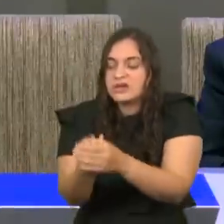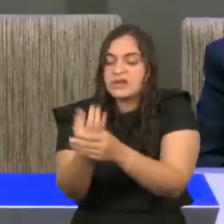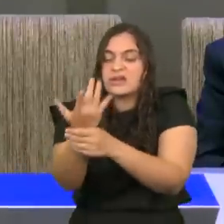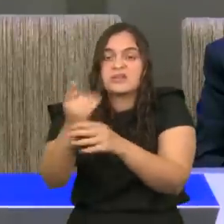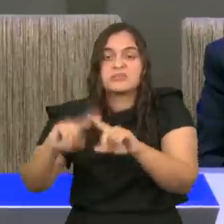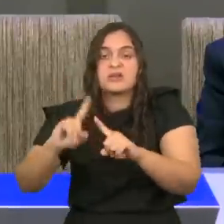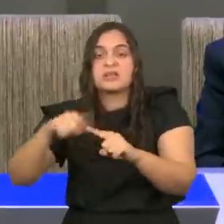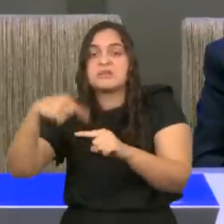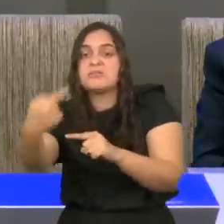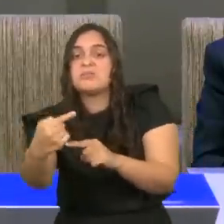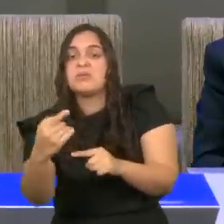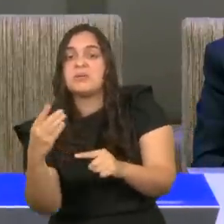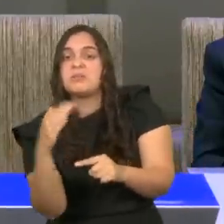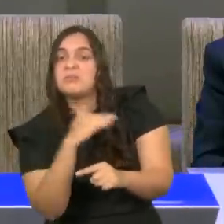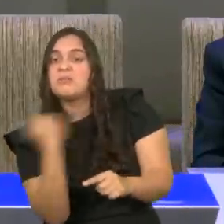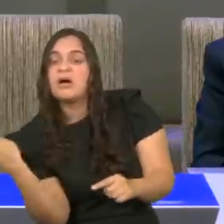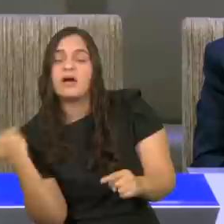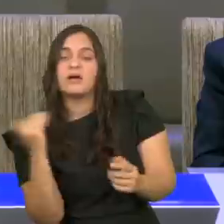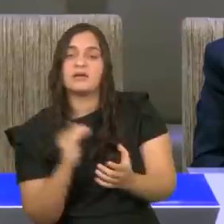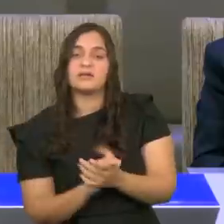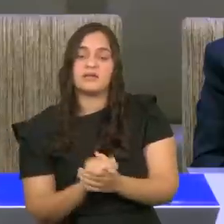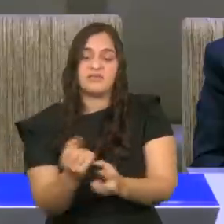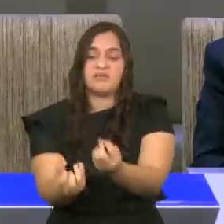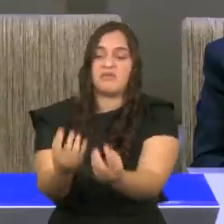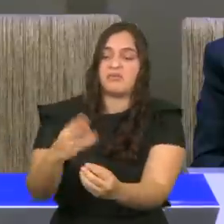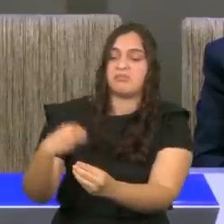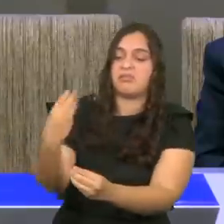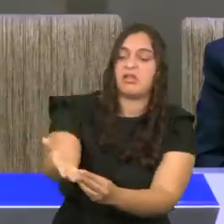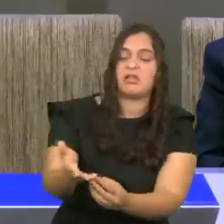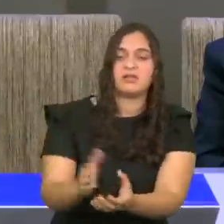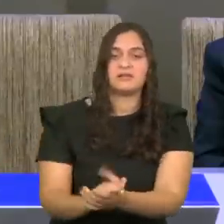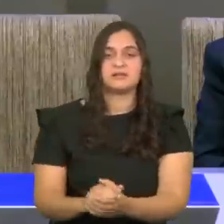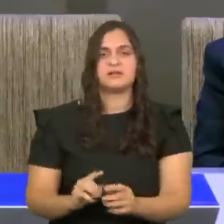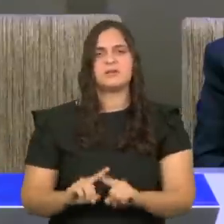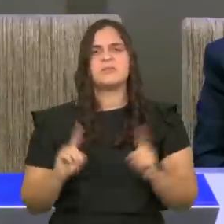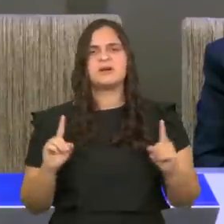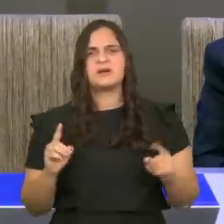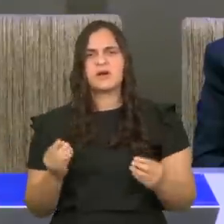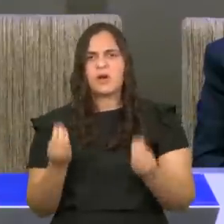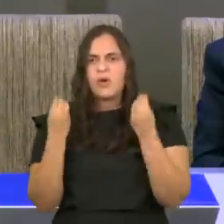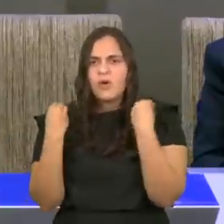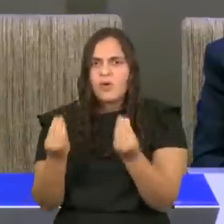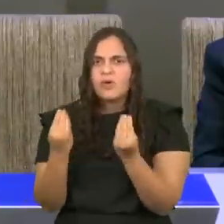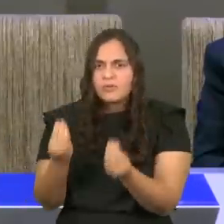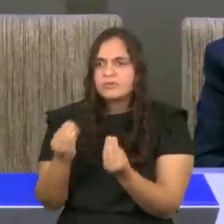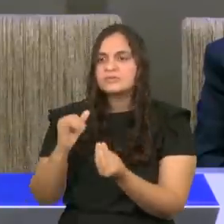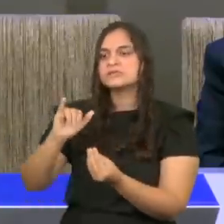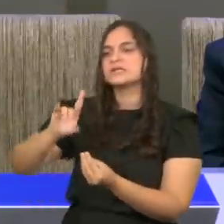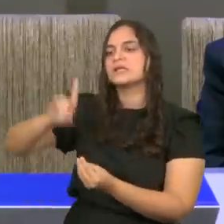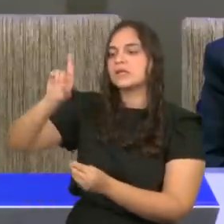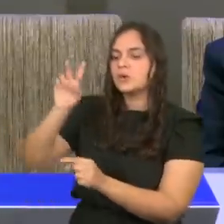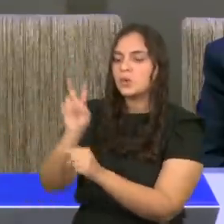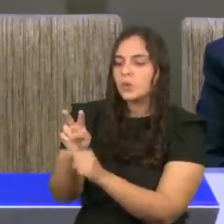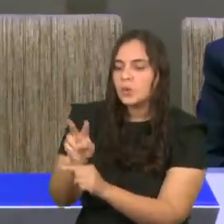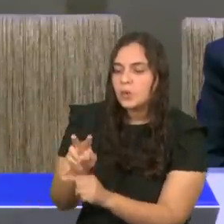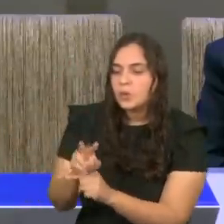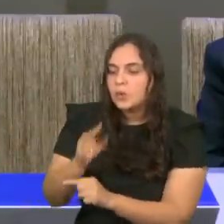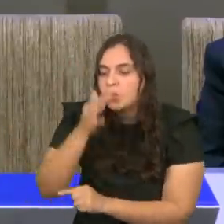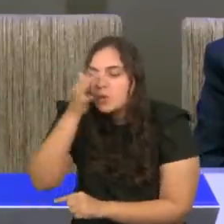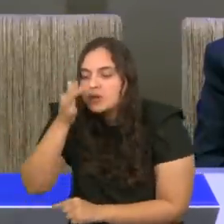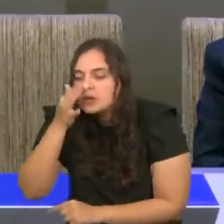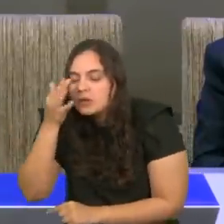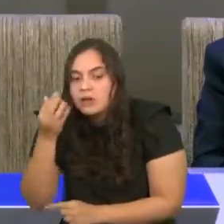de pequena fé. Jesus usa o lírio, para falar sobre o